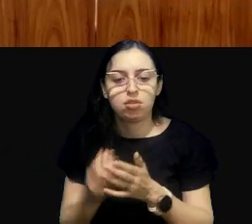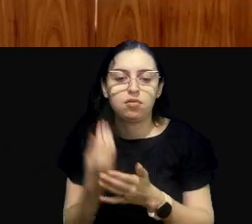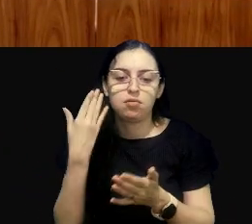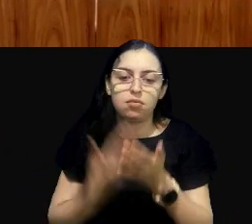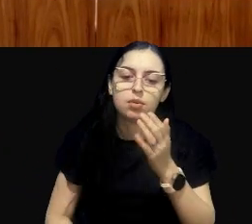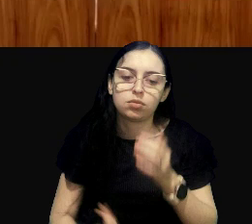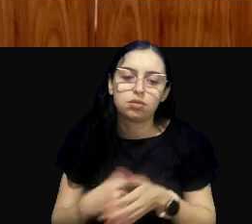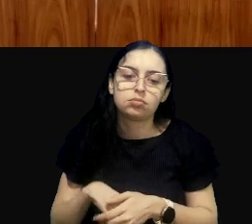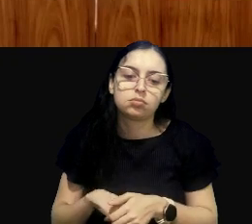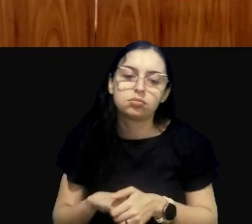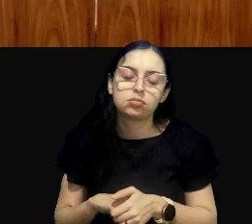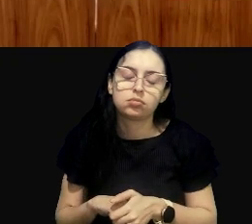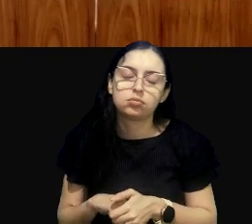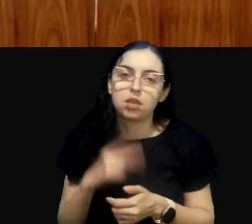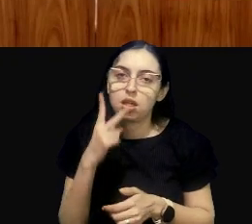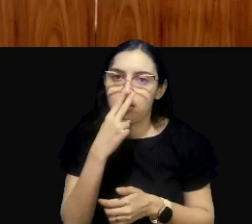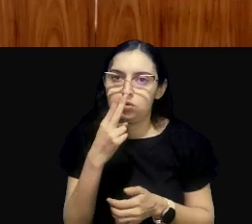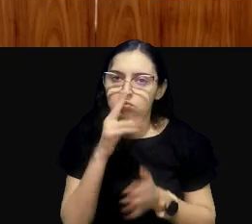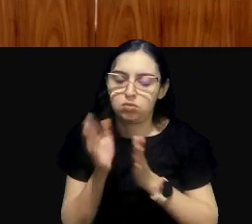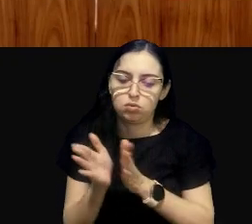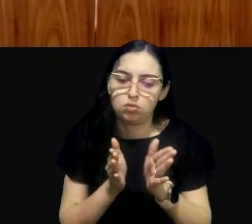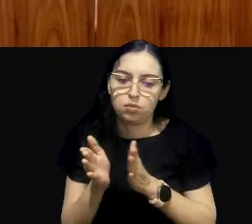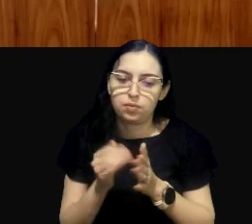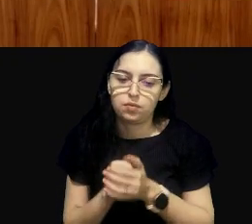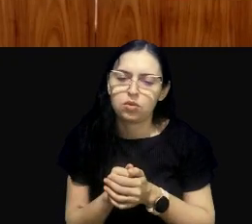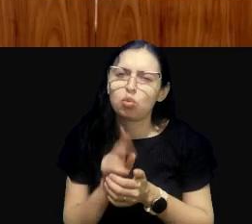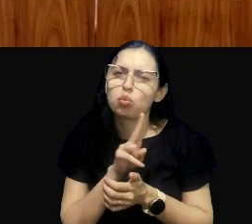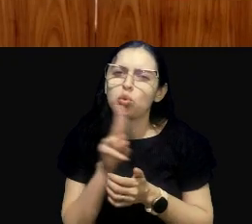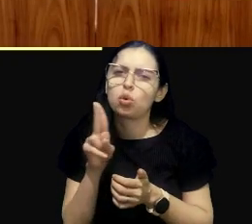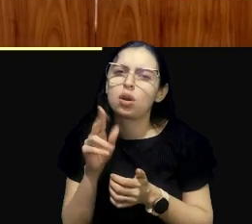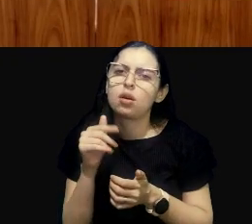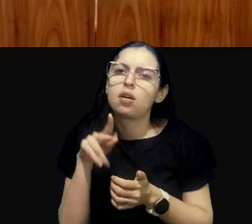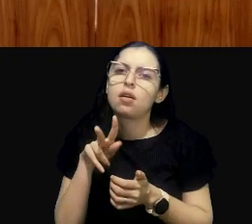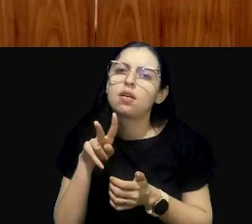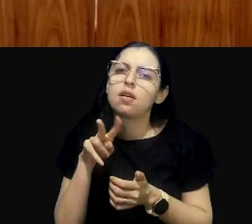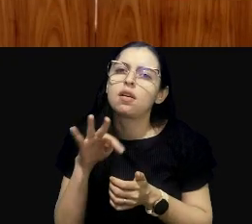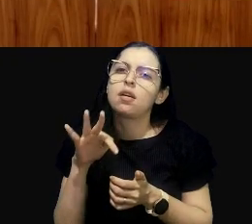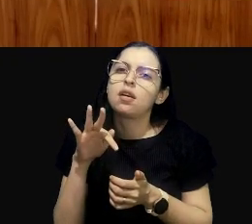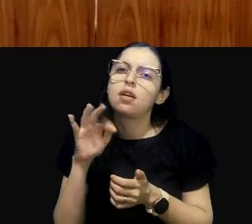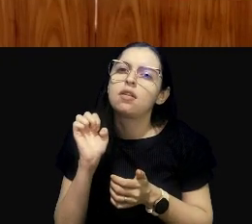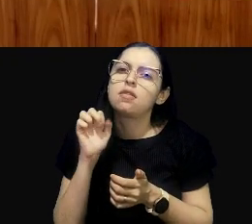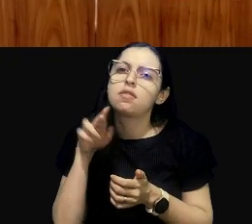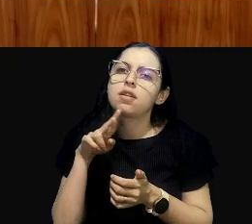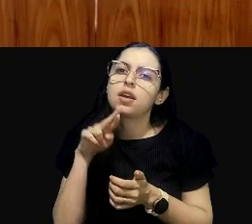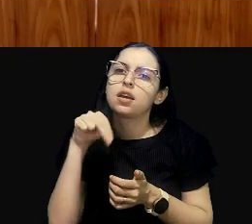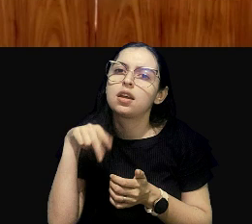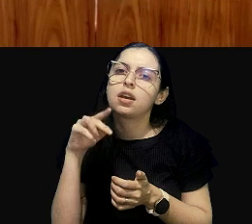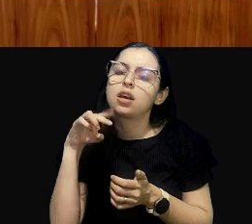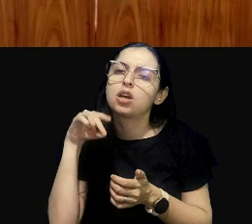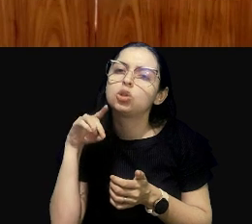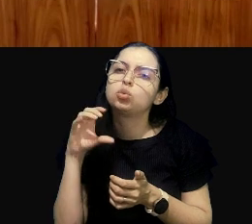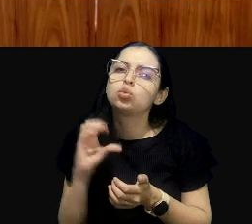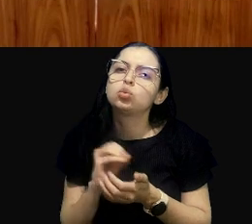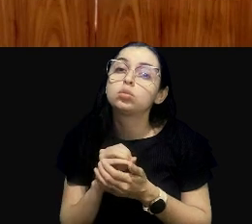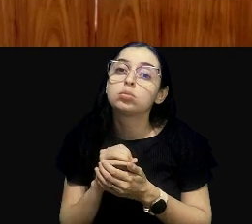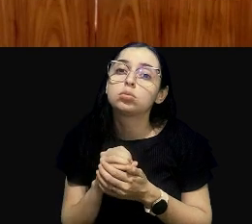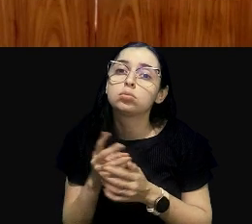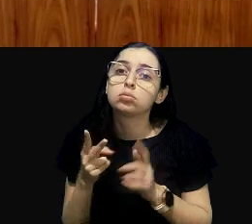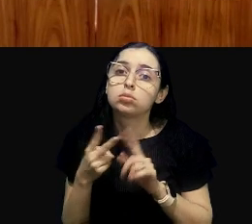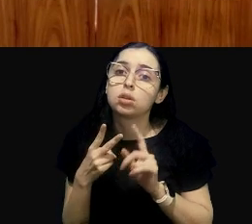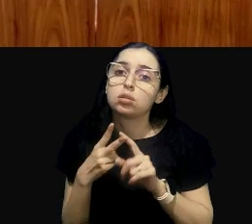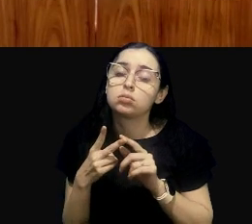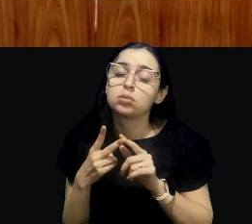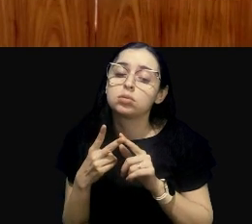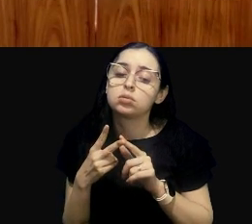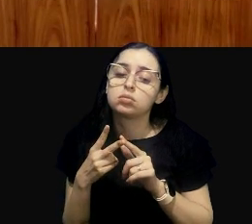um pouco por isso, e pense, como que é o nome? Fernando? Fernando. Fernando, e outro ponto,